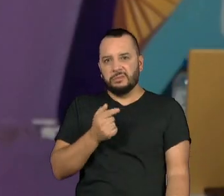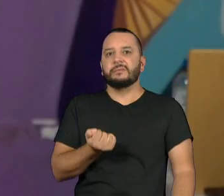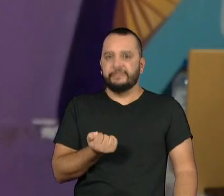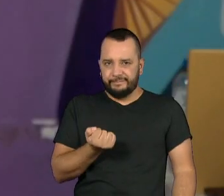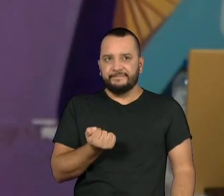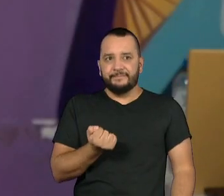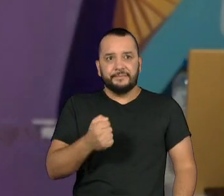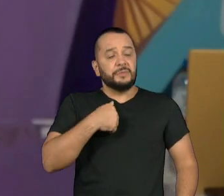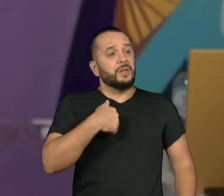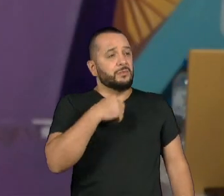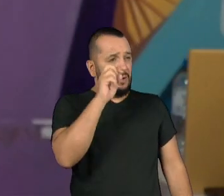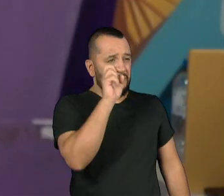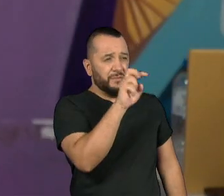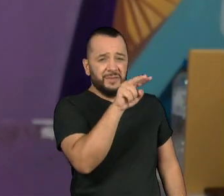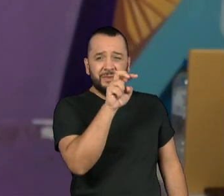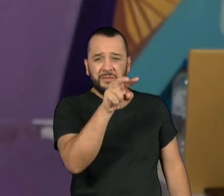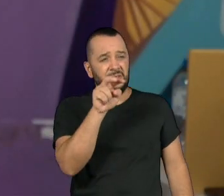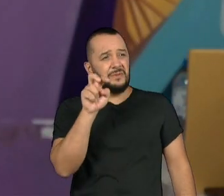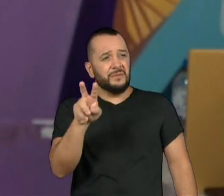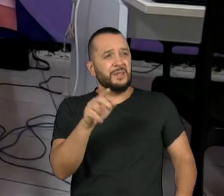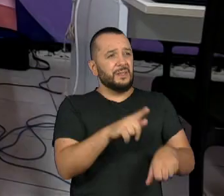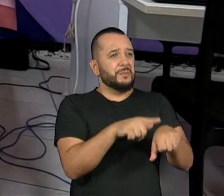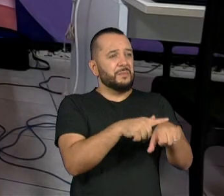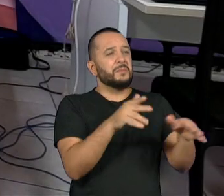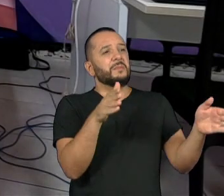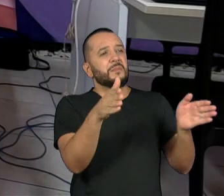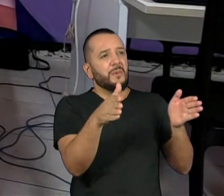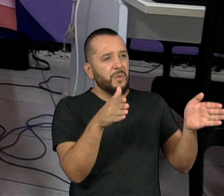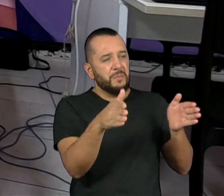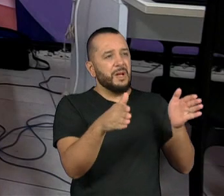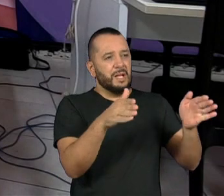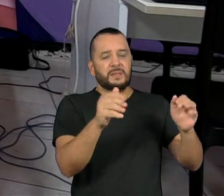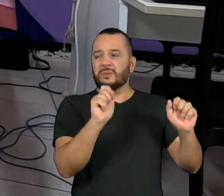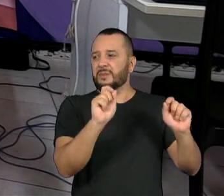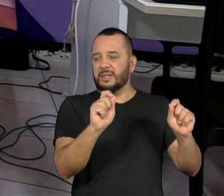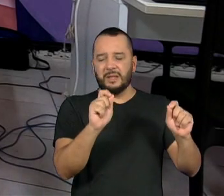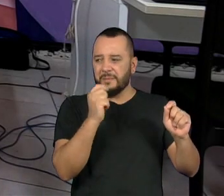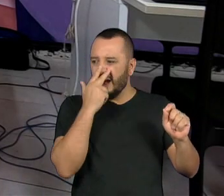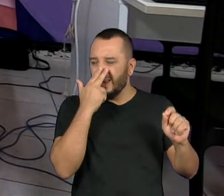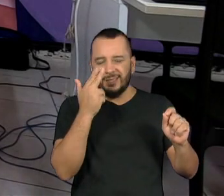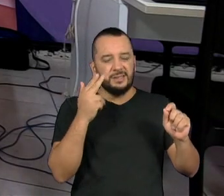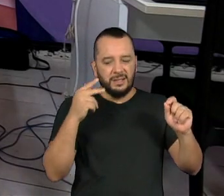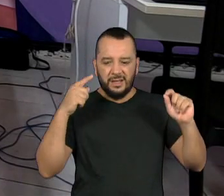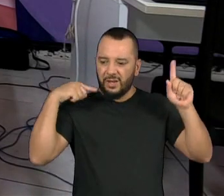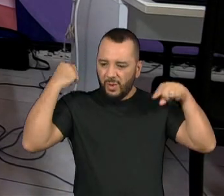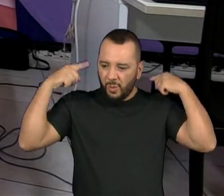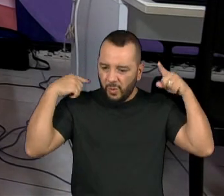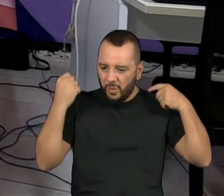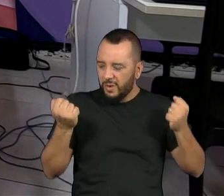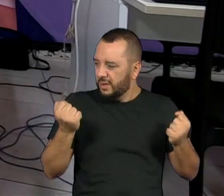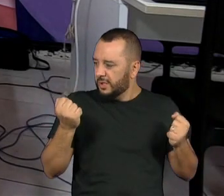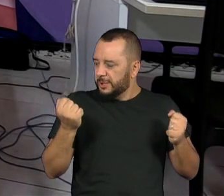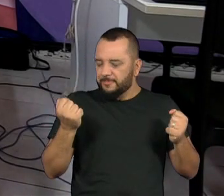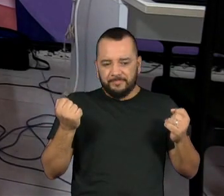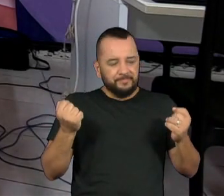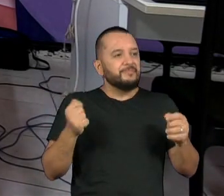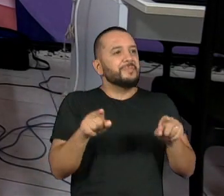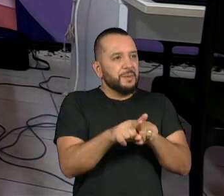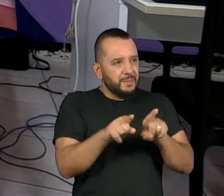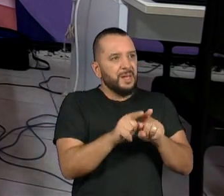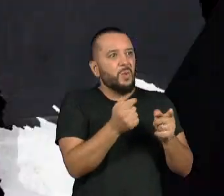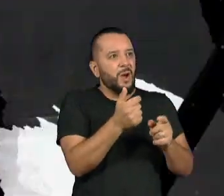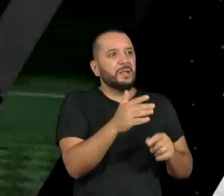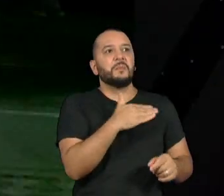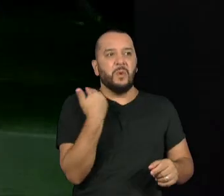com várias amigas minhas momentos de loucura, assim, sabe? Momentos até mesmo de morte, eu já